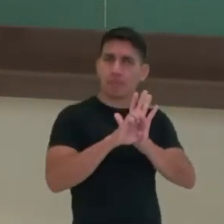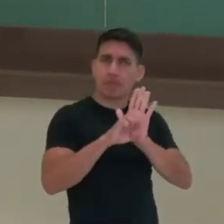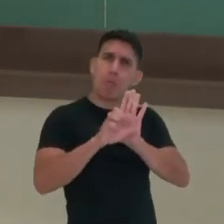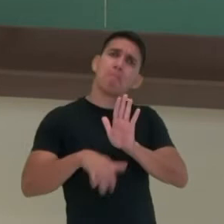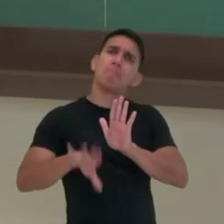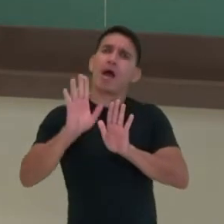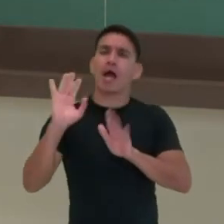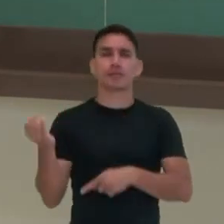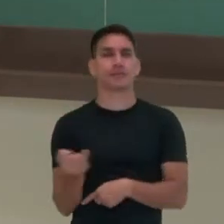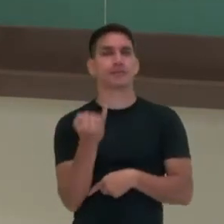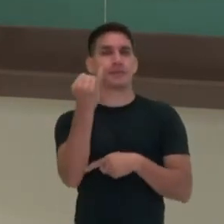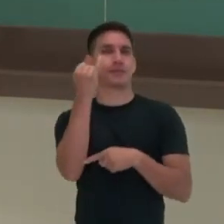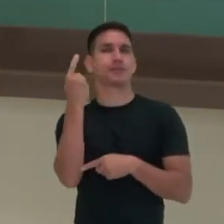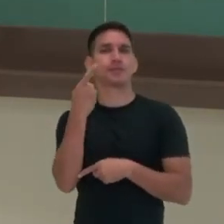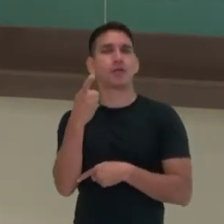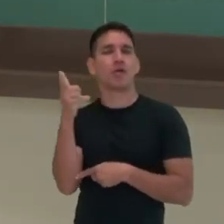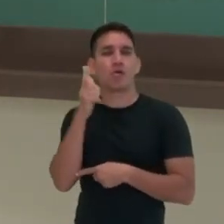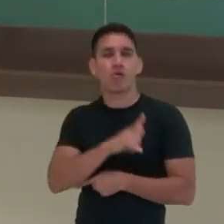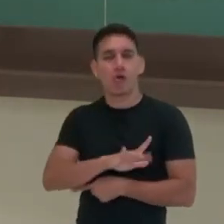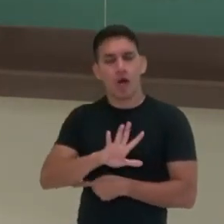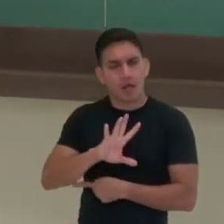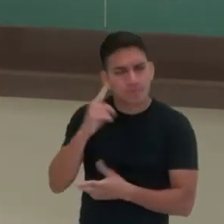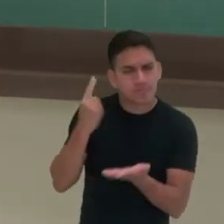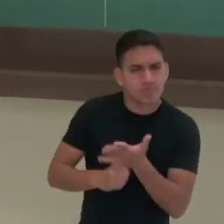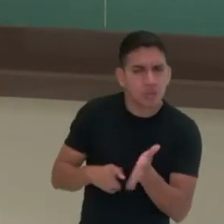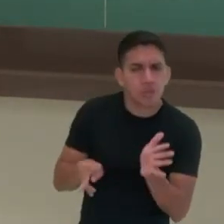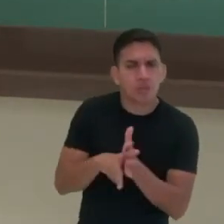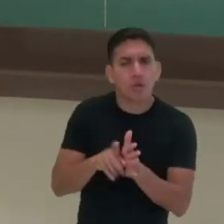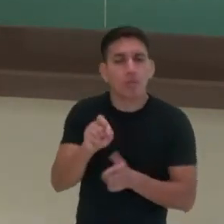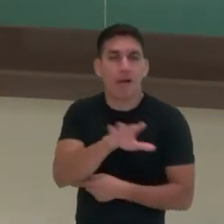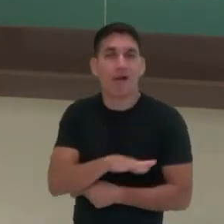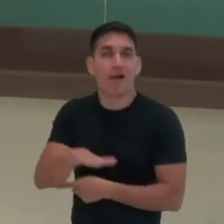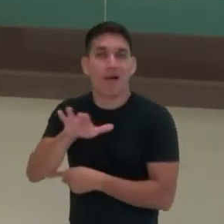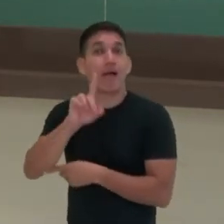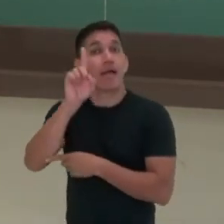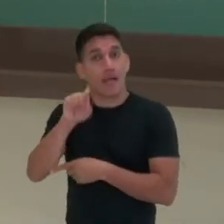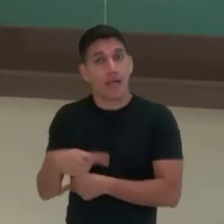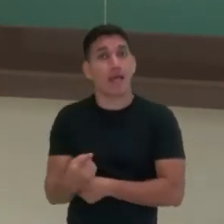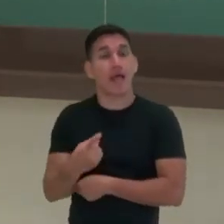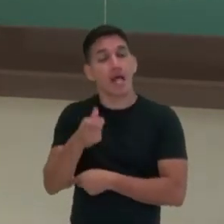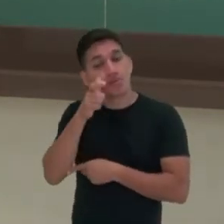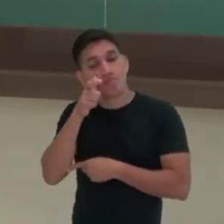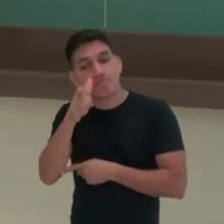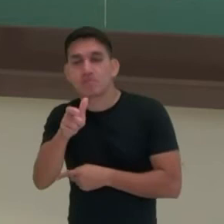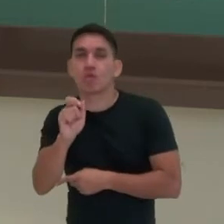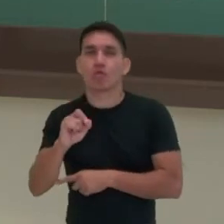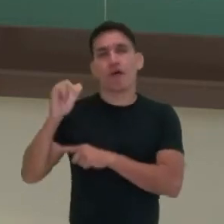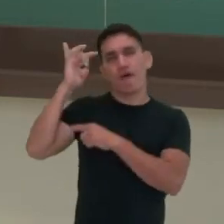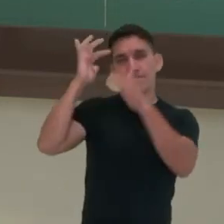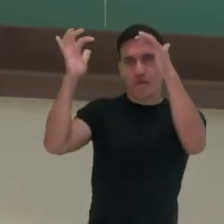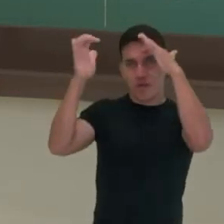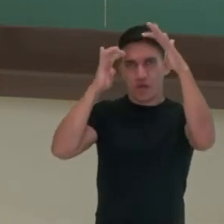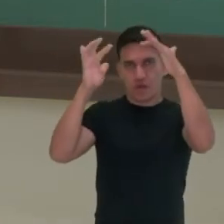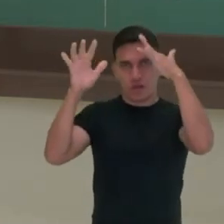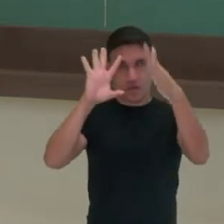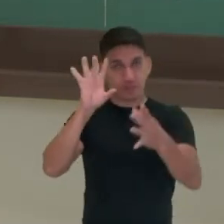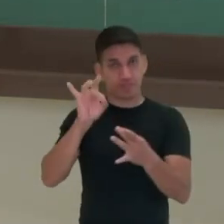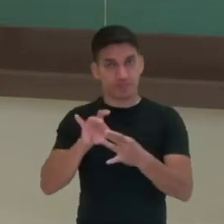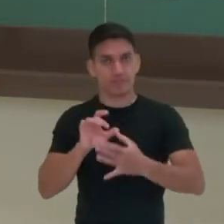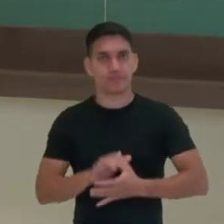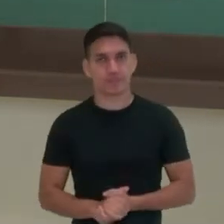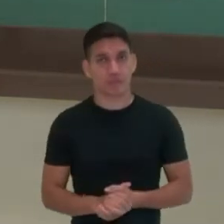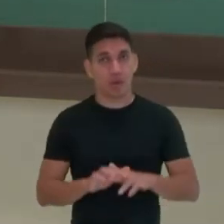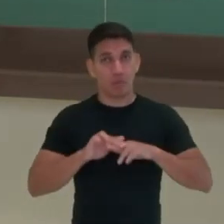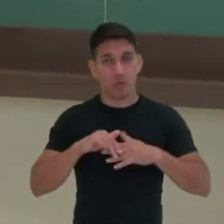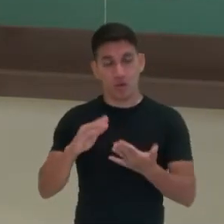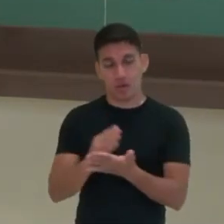importante. Então ele considerou essa área como uma área de interesse filosófico específico.